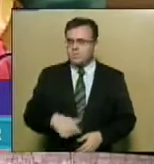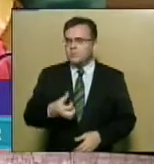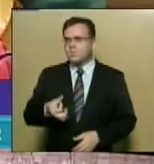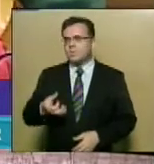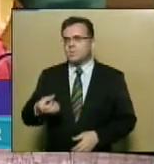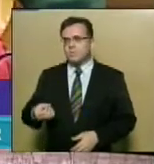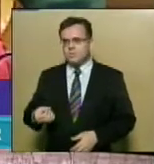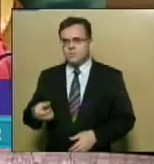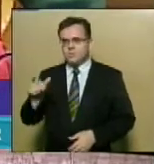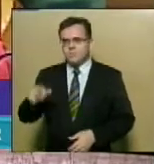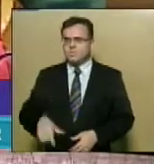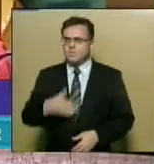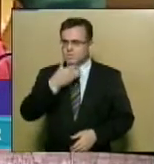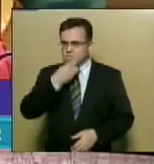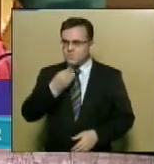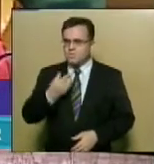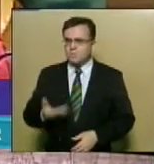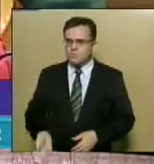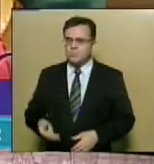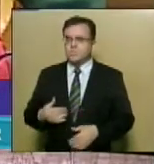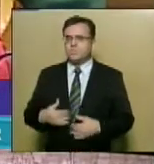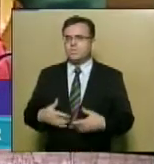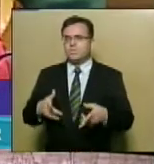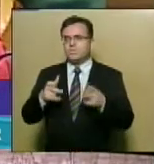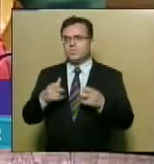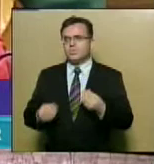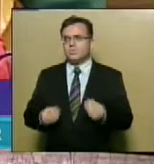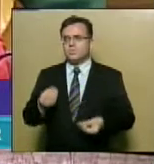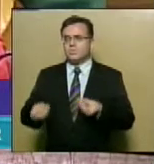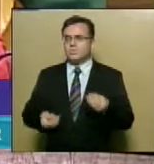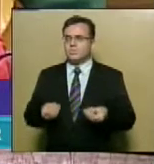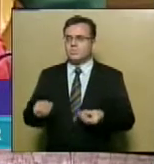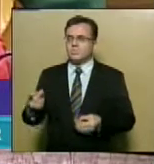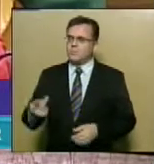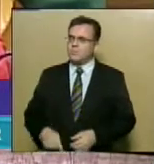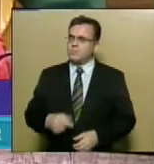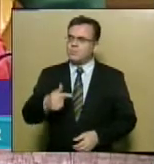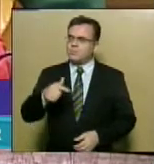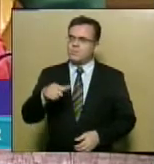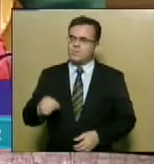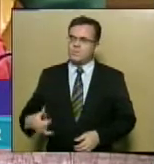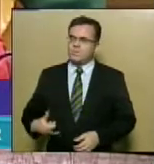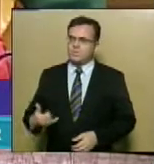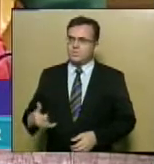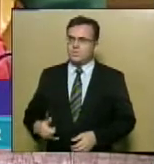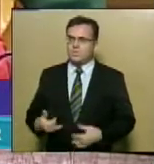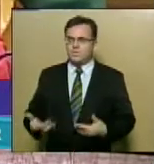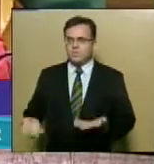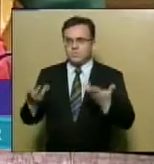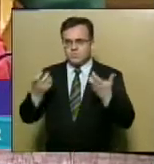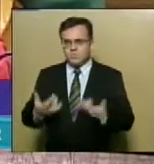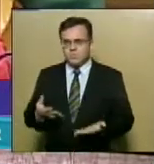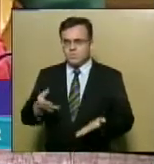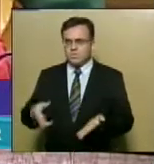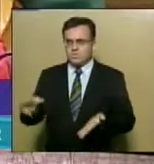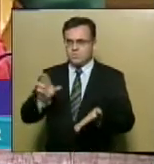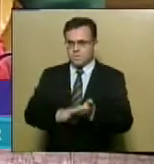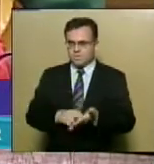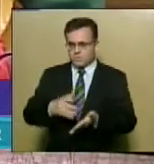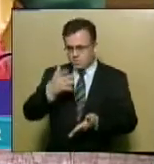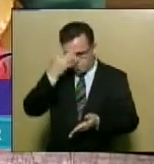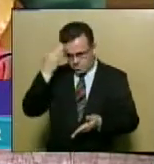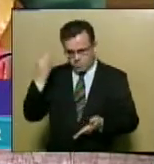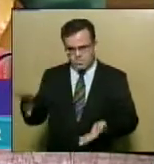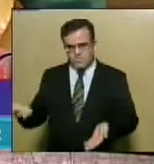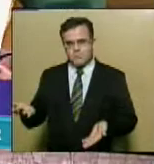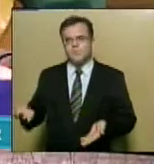anos para homens, lembrando que a expectativa de vida do brasileiro é de 70 anos, sendo assim, afirmou que o trabalhador irá morrer